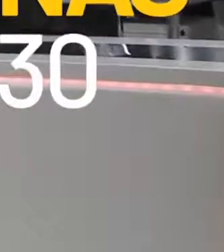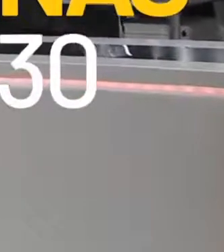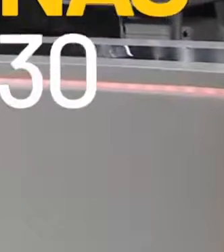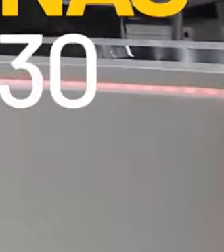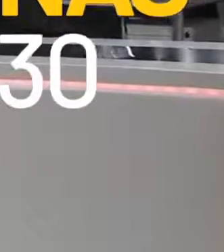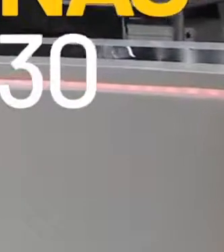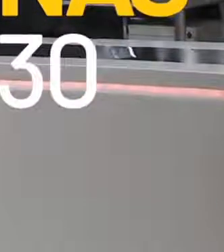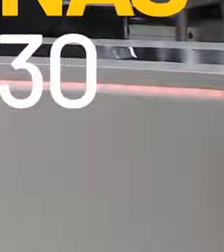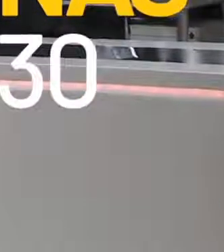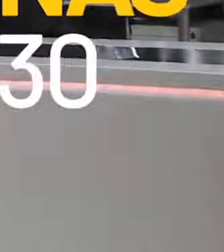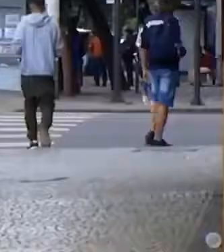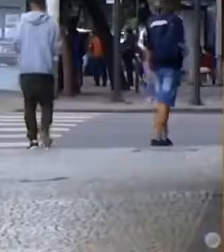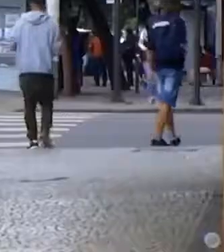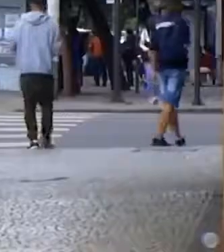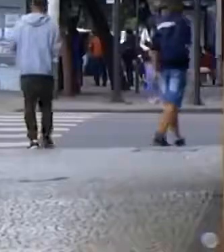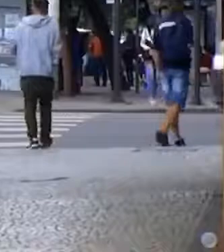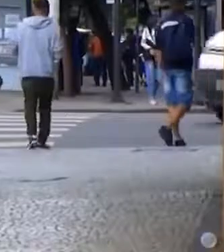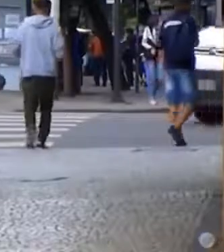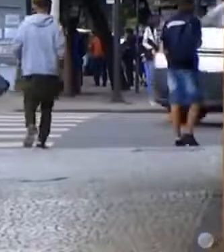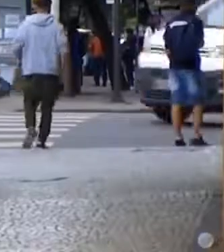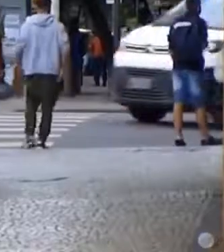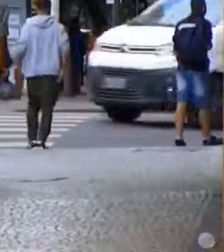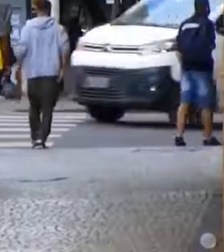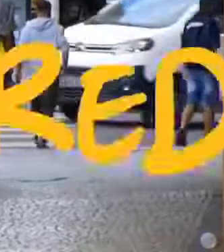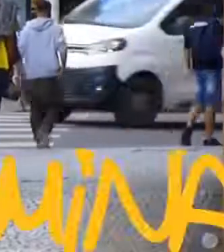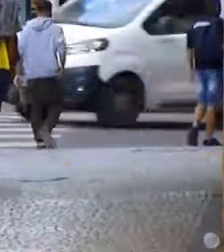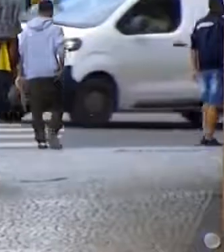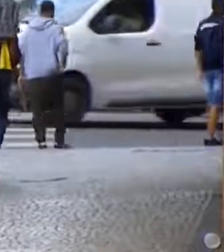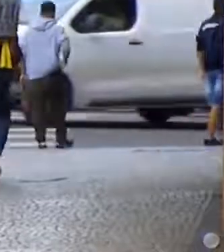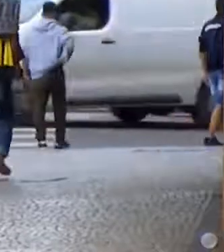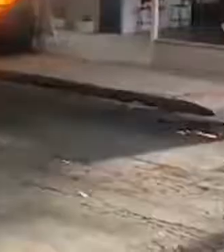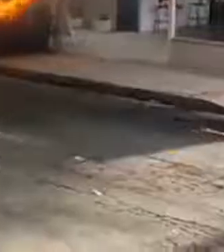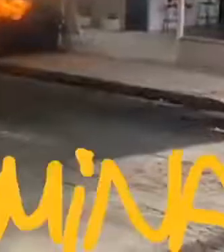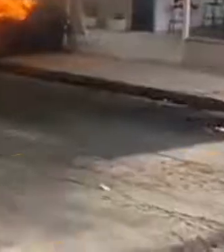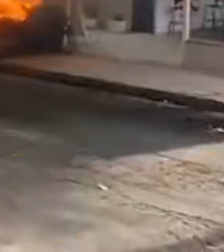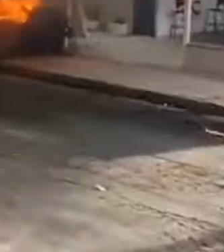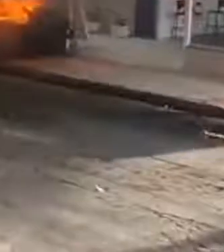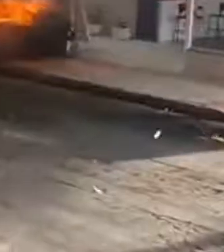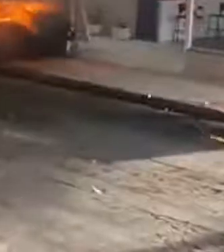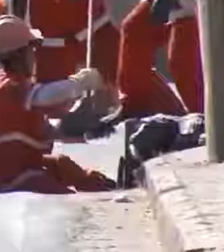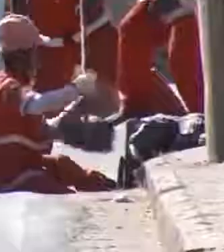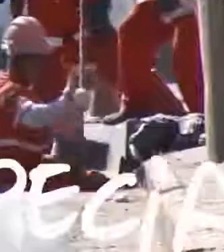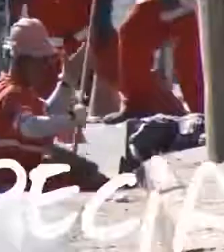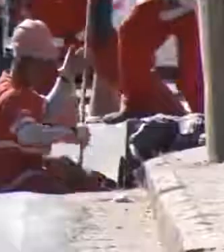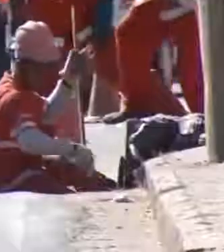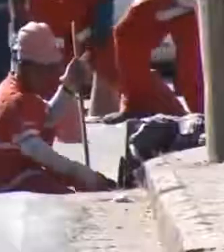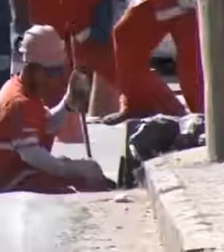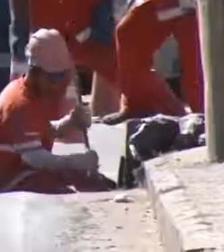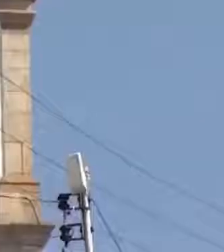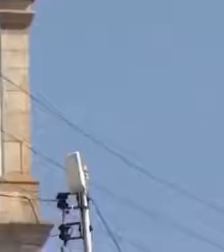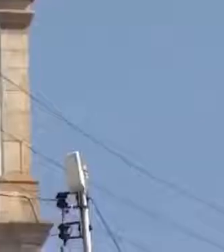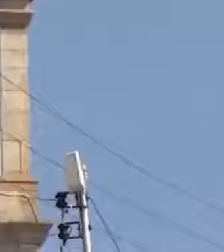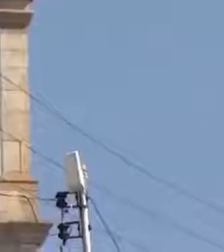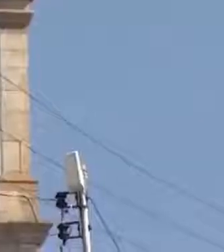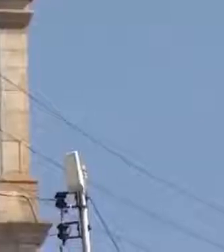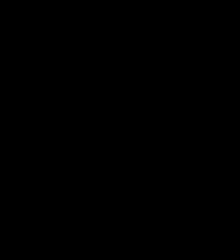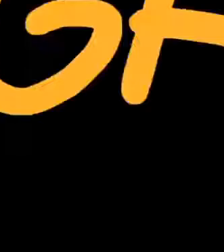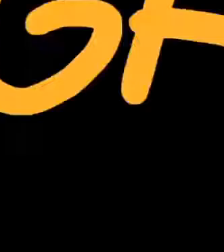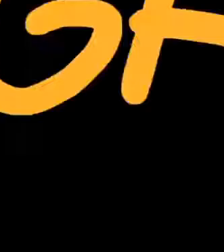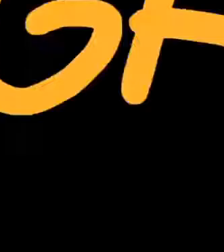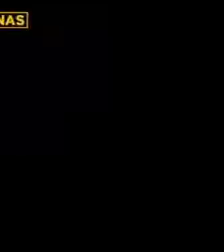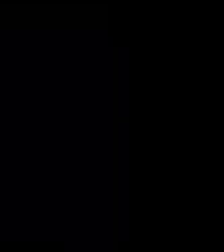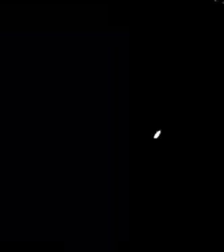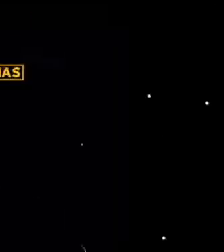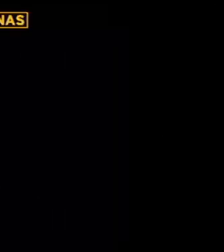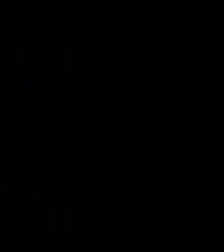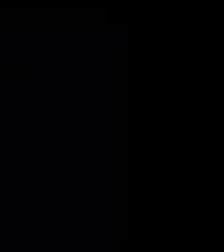todos os dias. Rede Minas, 24 horas de programação especial dedicada a você. Fique em casa, se